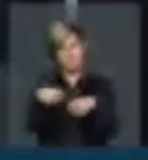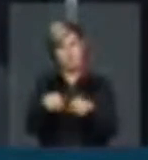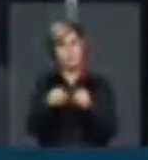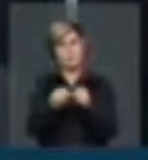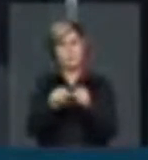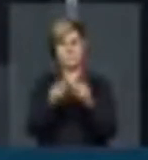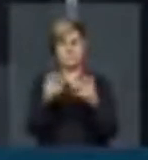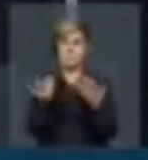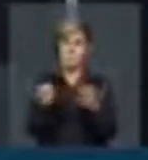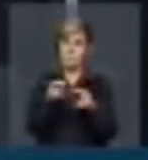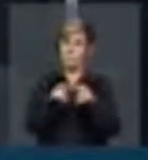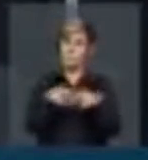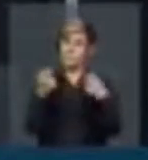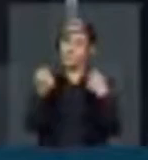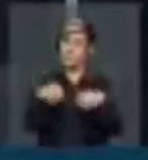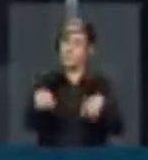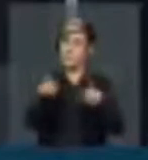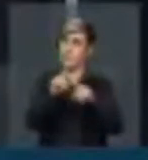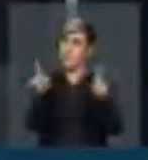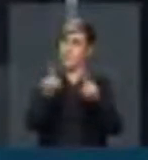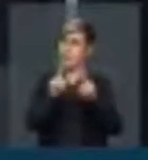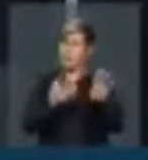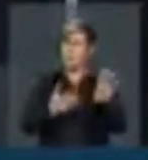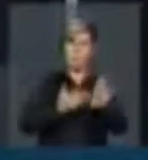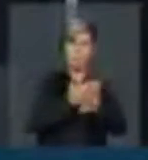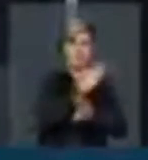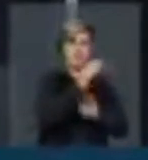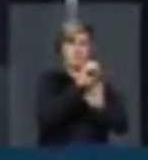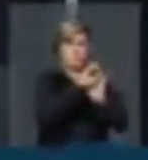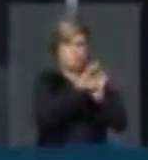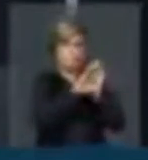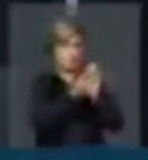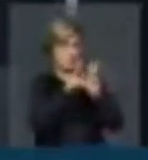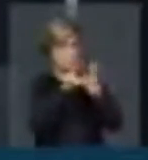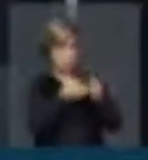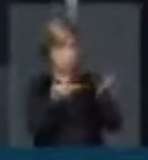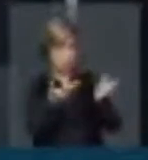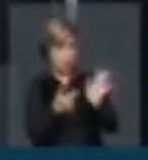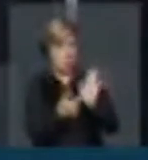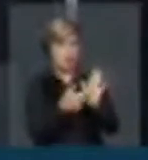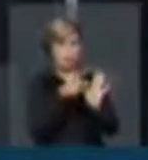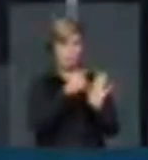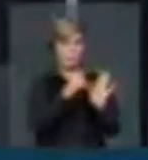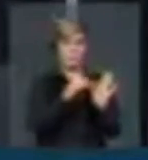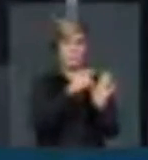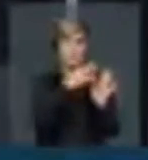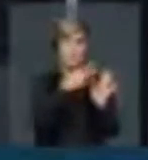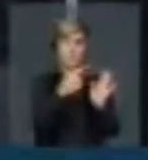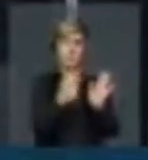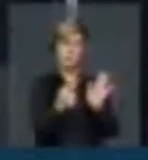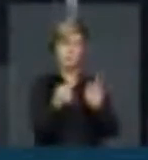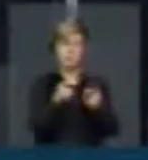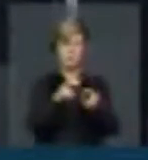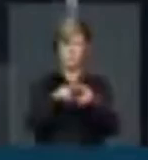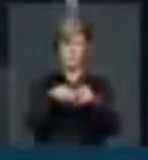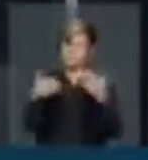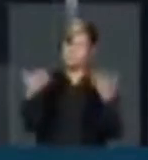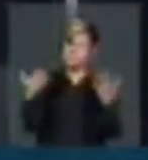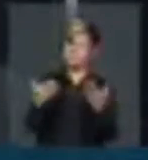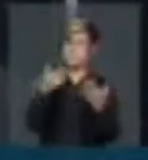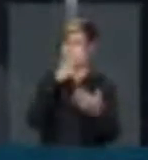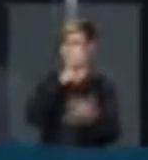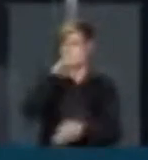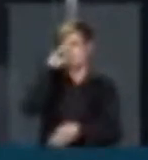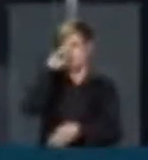Não procede, portanto, à necessidade de aprovação de emenda constitucional como esta, a PEC 37 apresentada. Por isso, Sr. Presidente, vamos